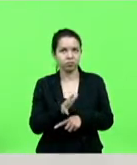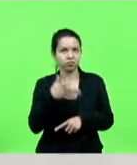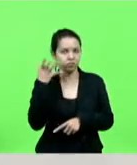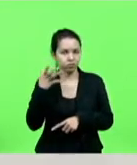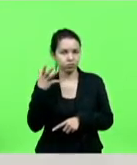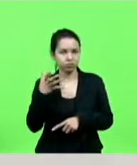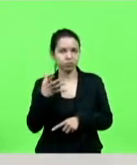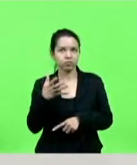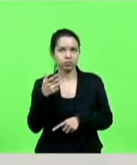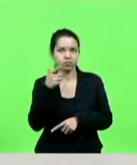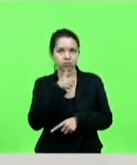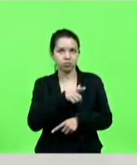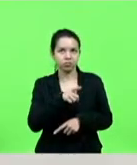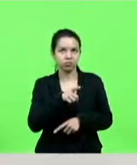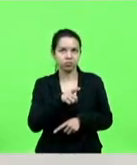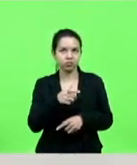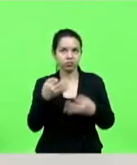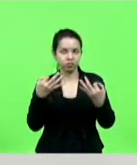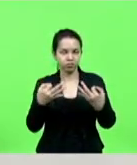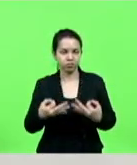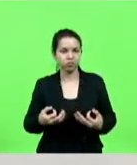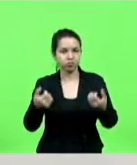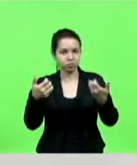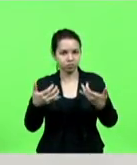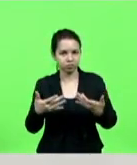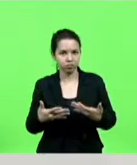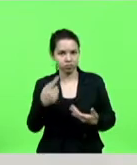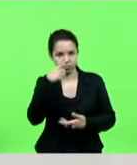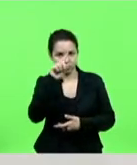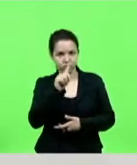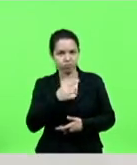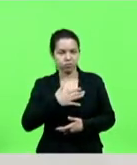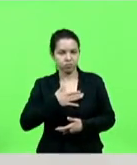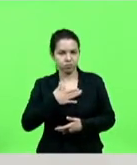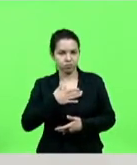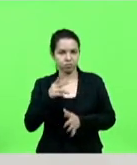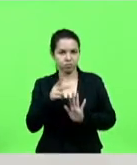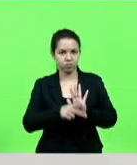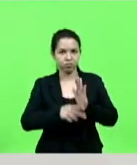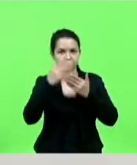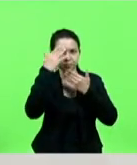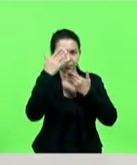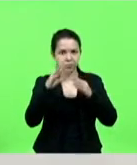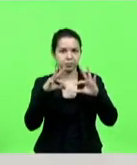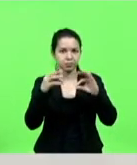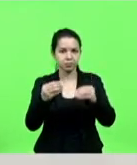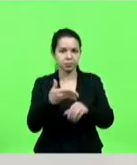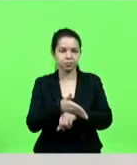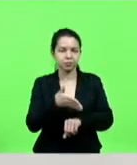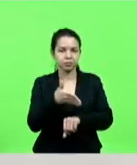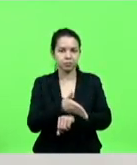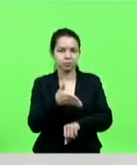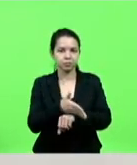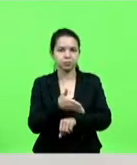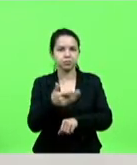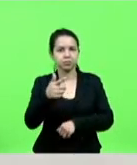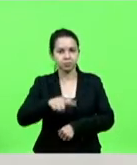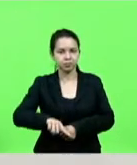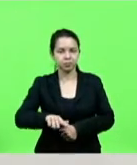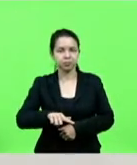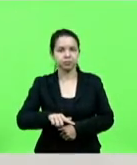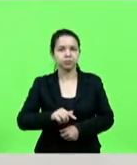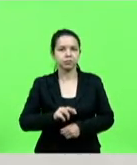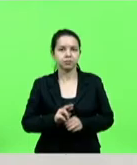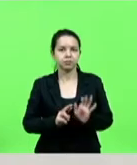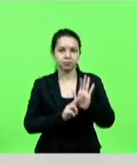eu consigo justificar a ideia do meu projeto. Muito obrigado a todos que participaram mais uma vez. em nome de